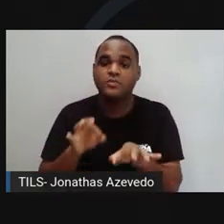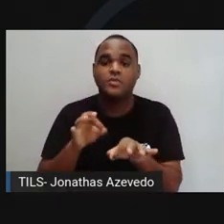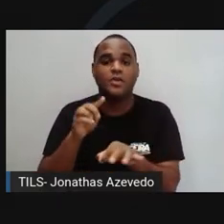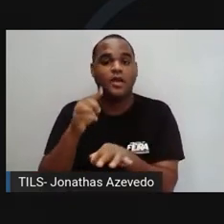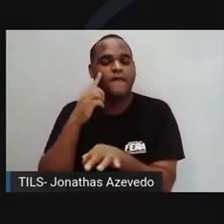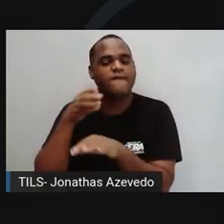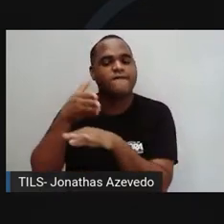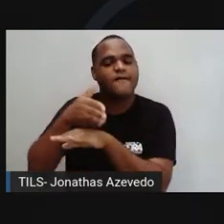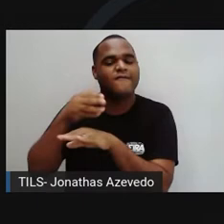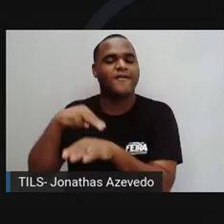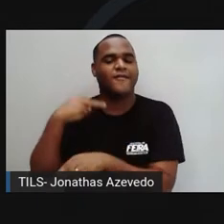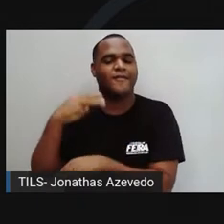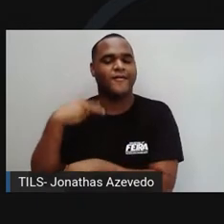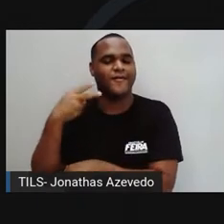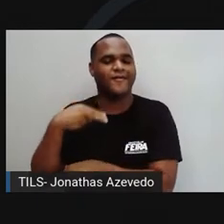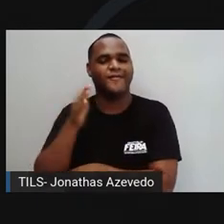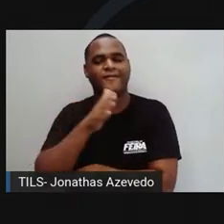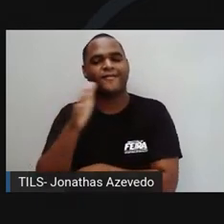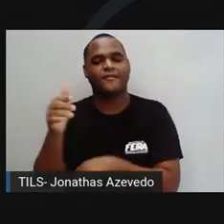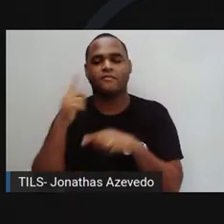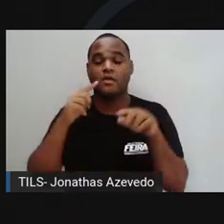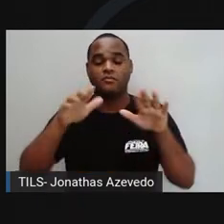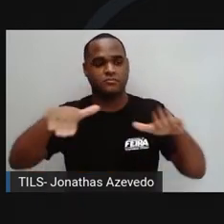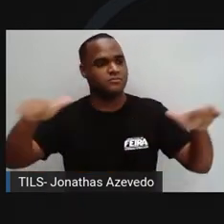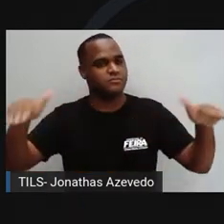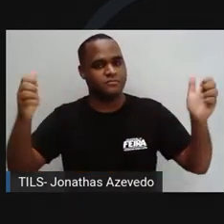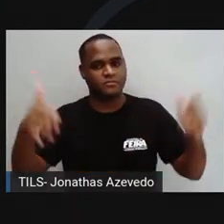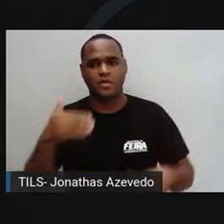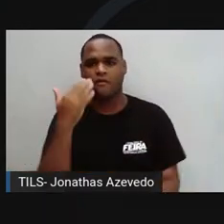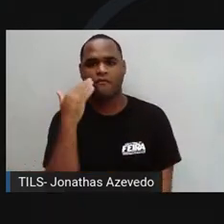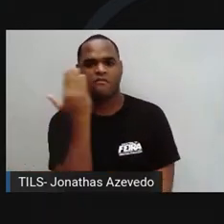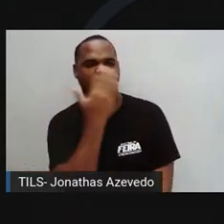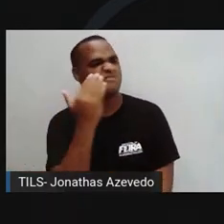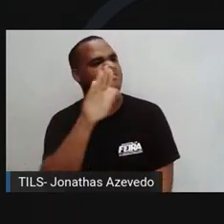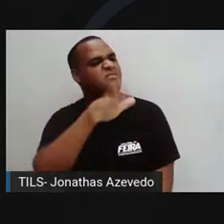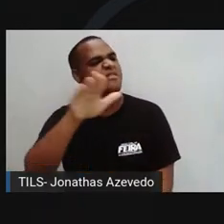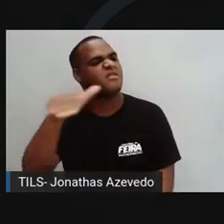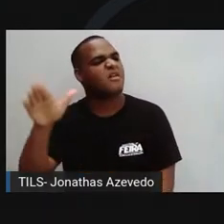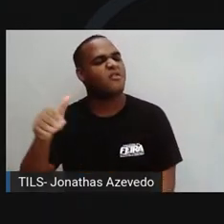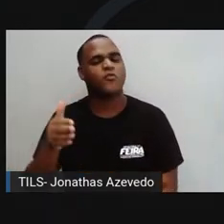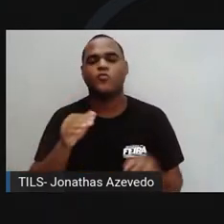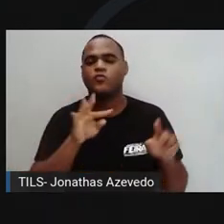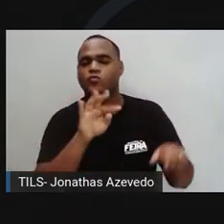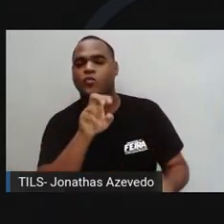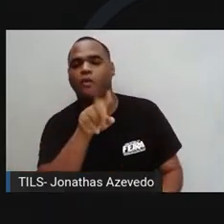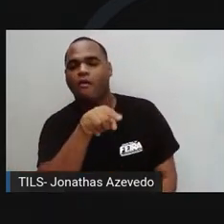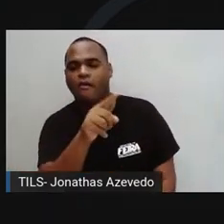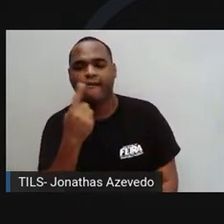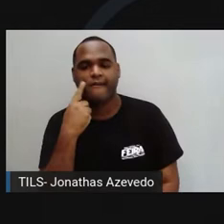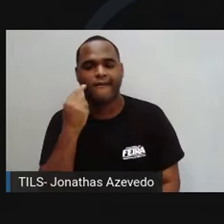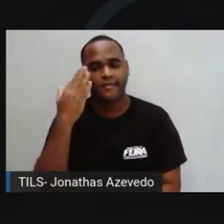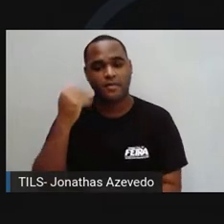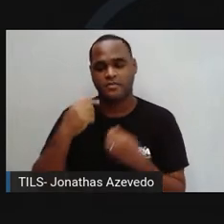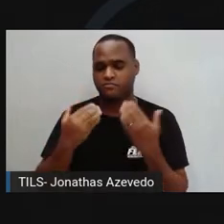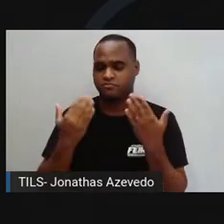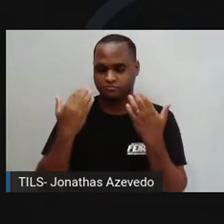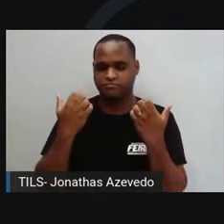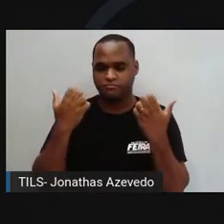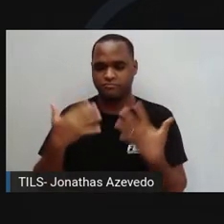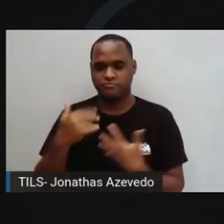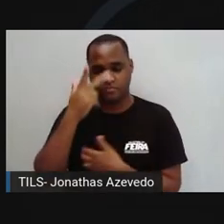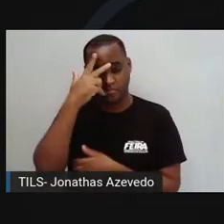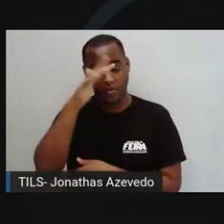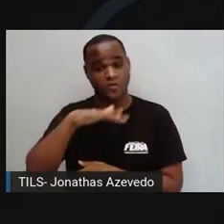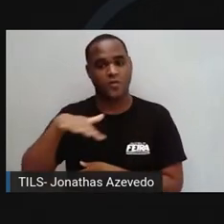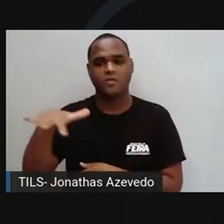plenário da Câmara Municipal e se dirigir a uma plateia que ela nunca viu antes, chamando todo mundo de turma. Provavelmente ela vai se apresentar, tratar as